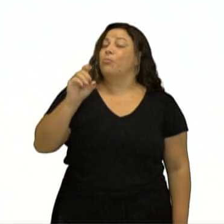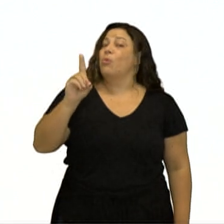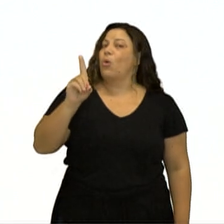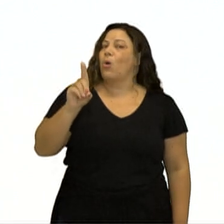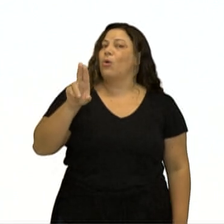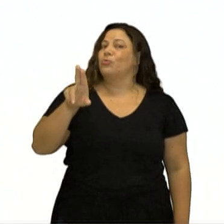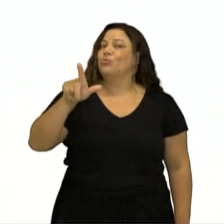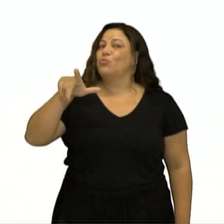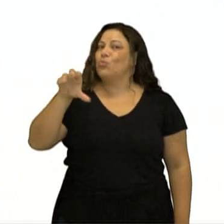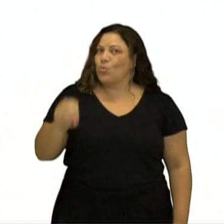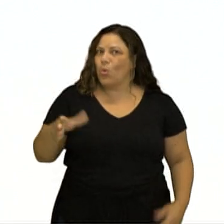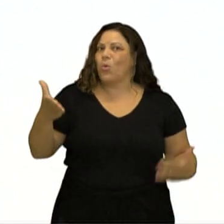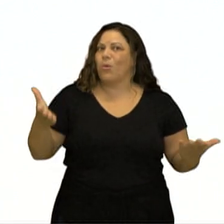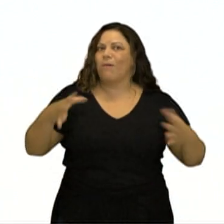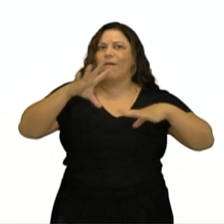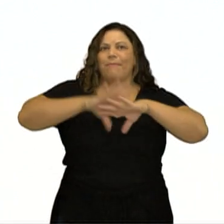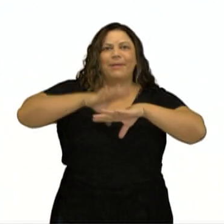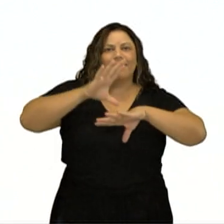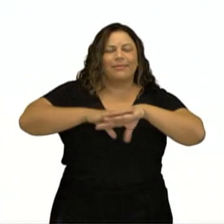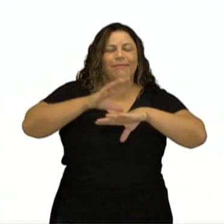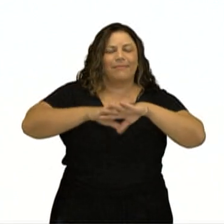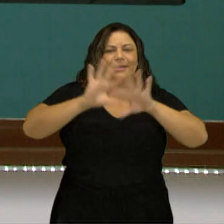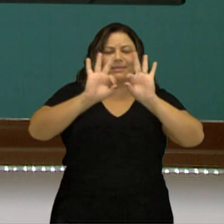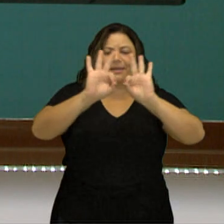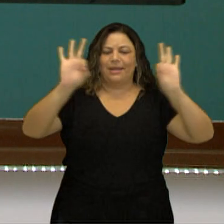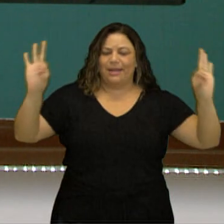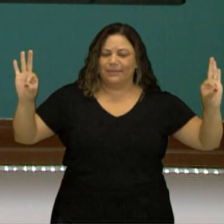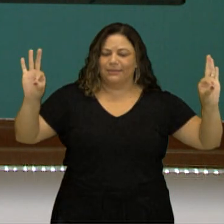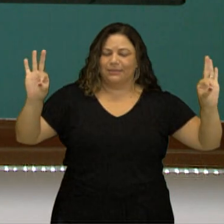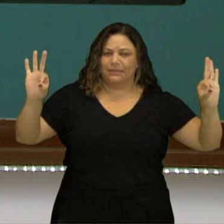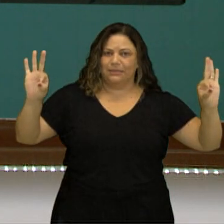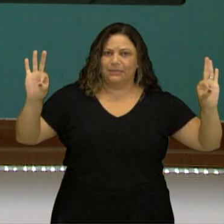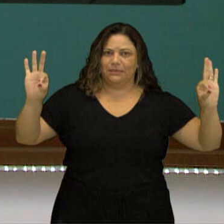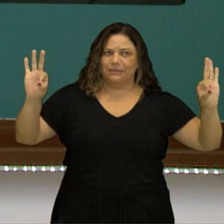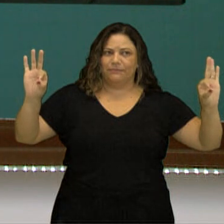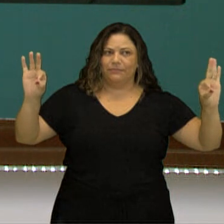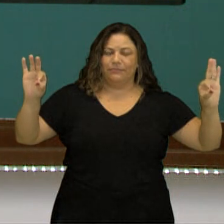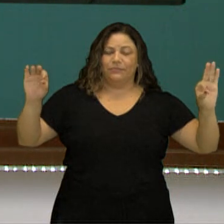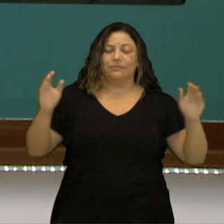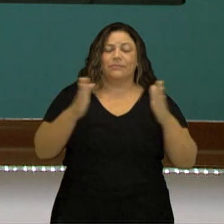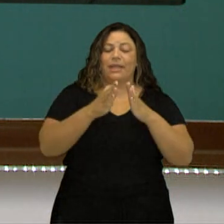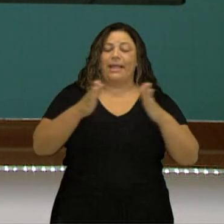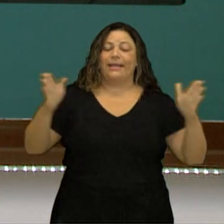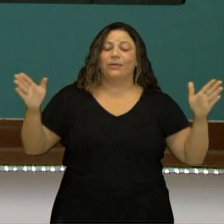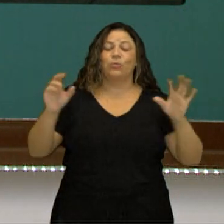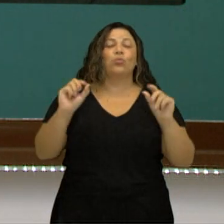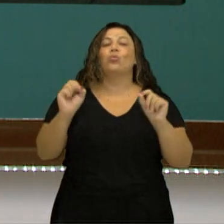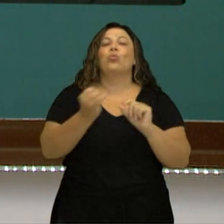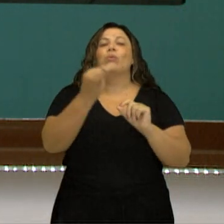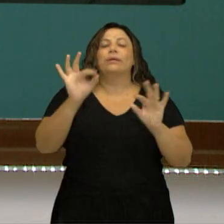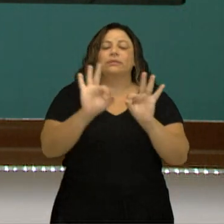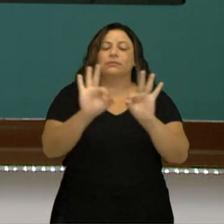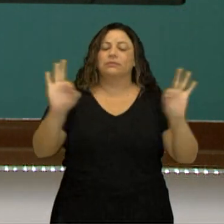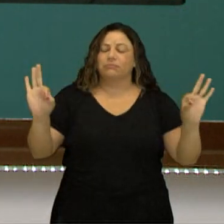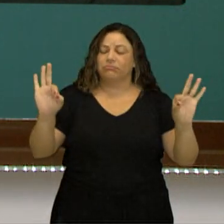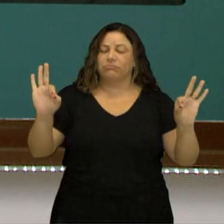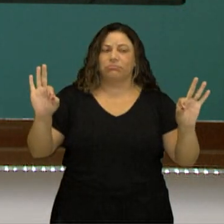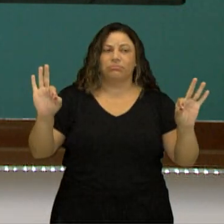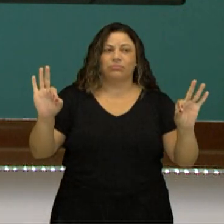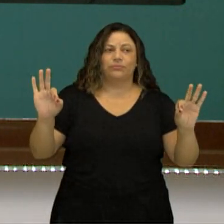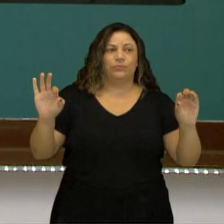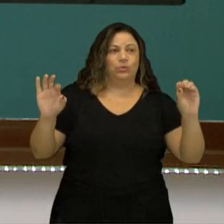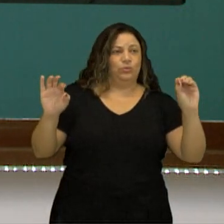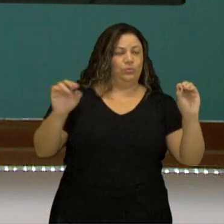matemática significa distância. Então, do zero até o menos 2, eu tenho dois